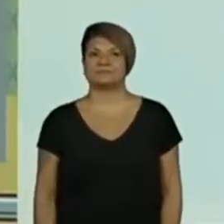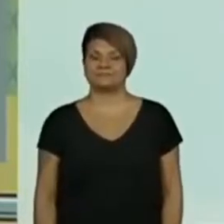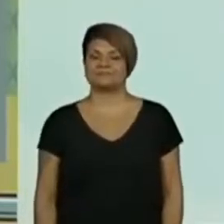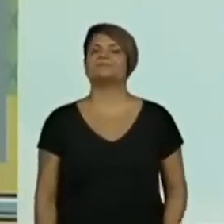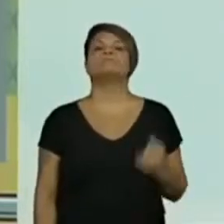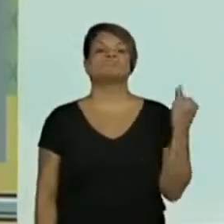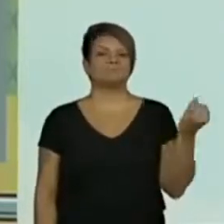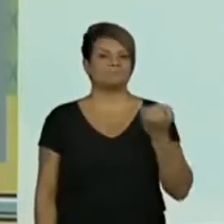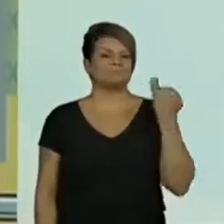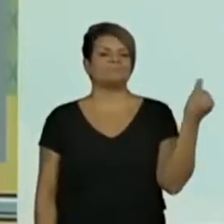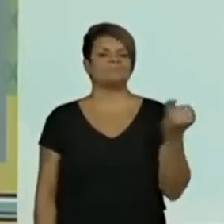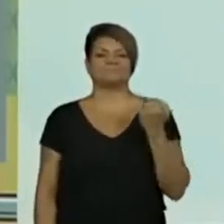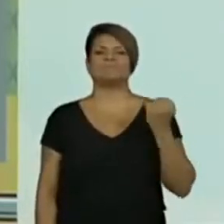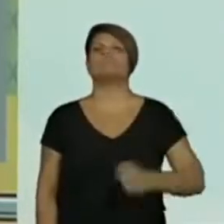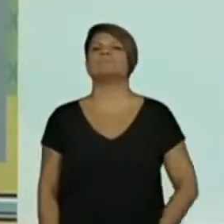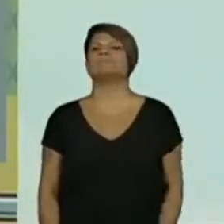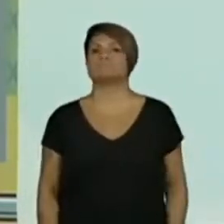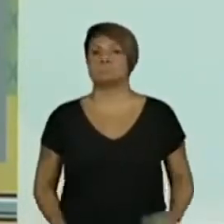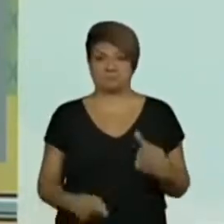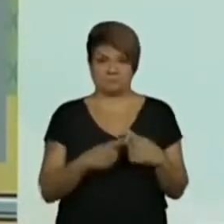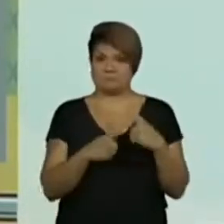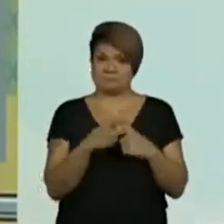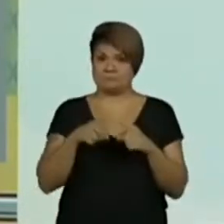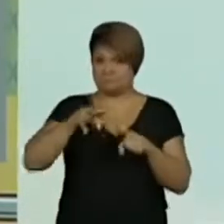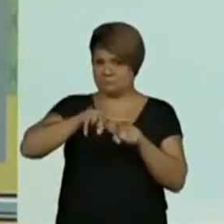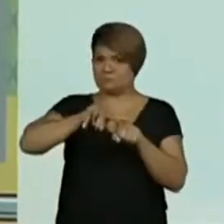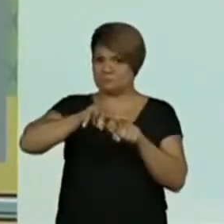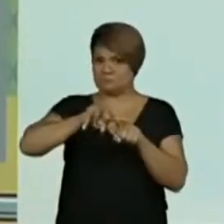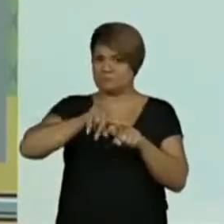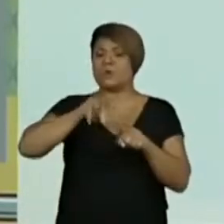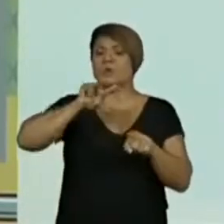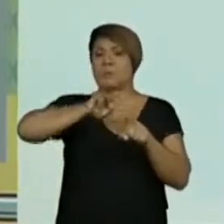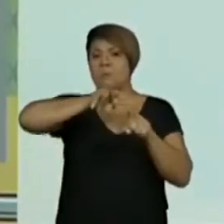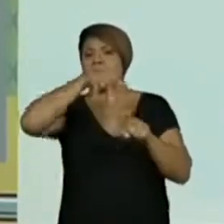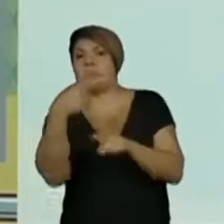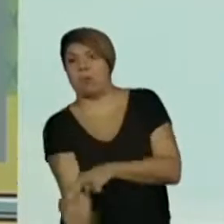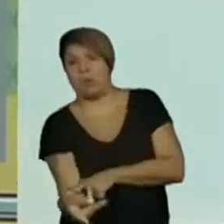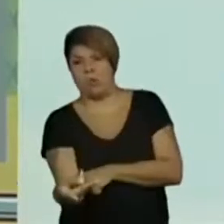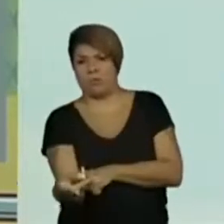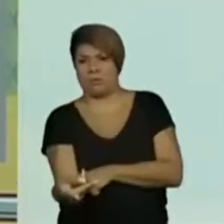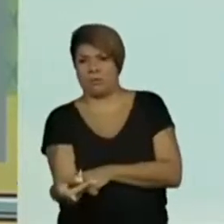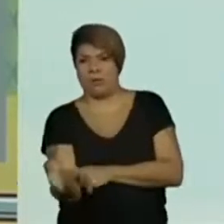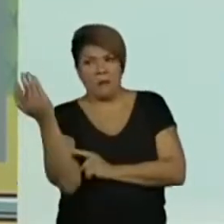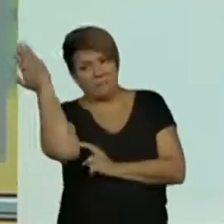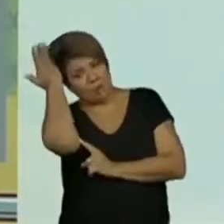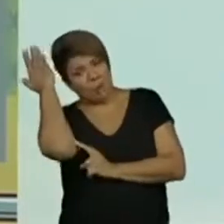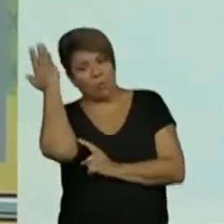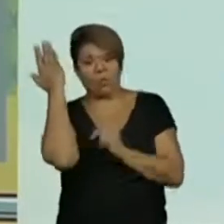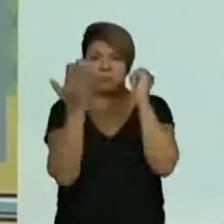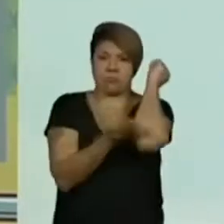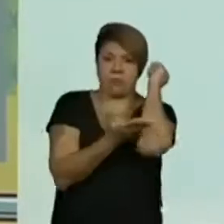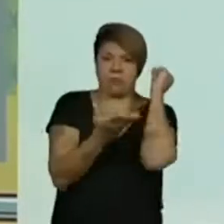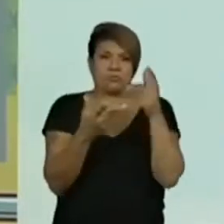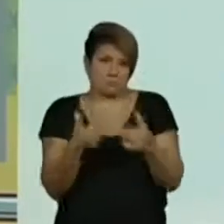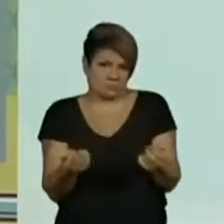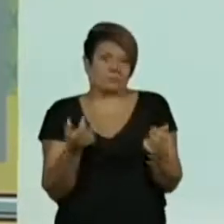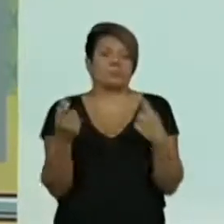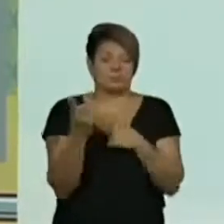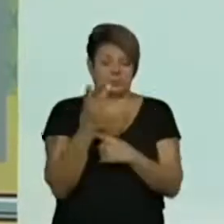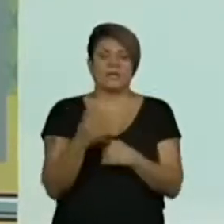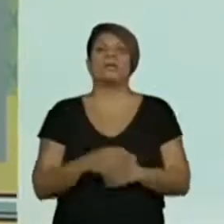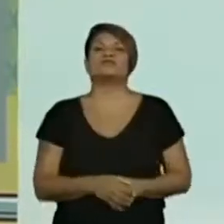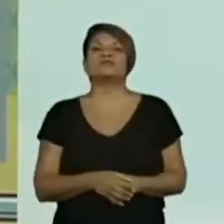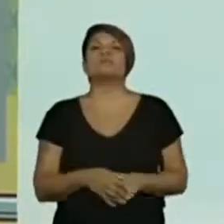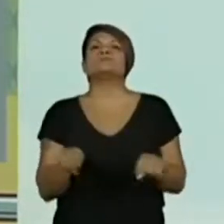muito importante. Porque um skatista pode ter queda, certo, professora? Isso. Ele também está